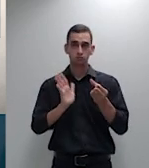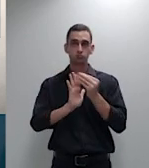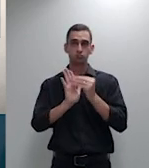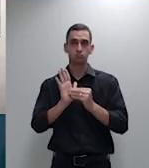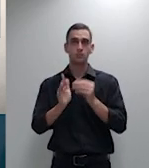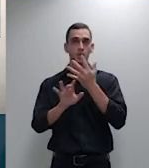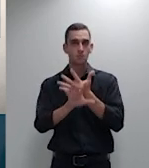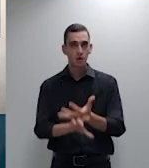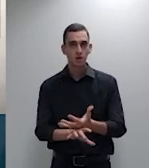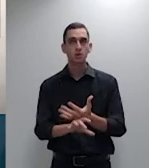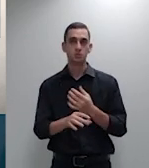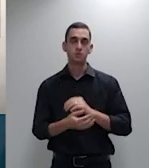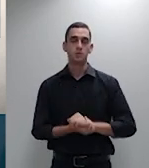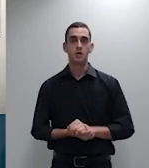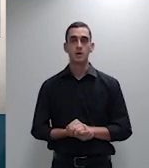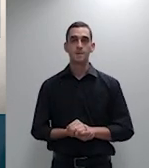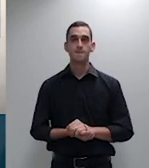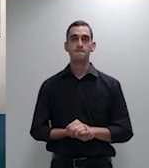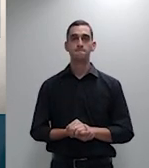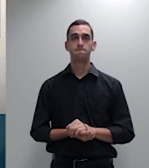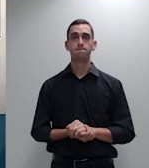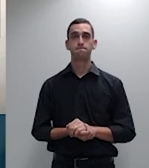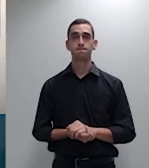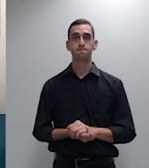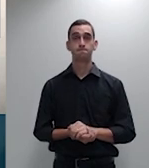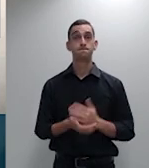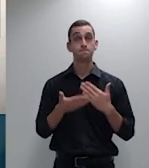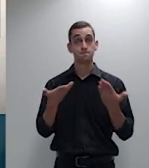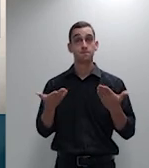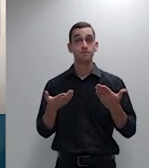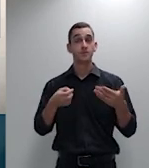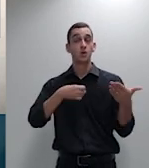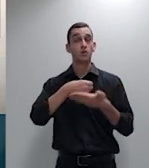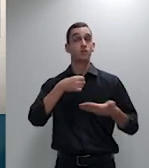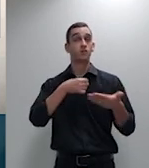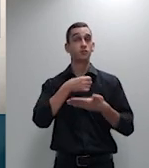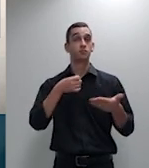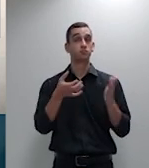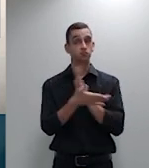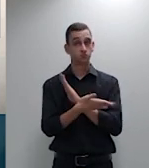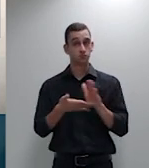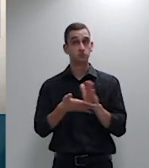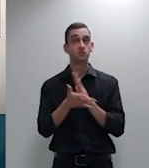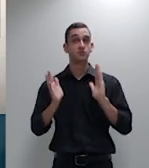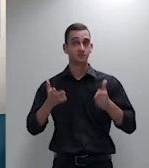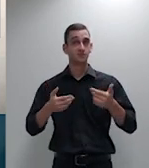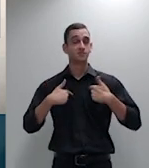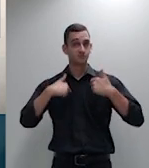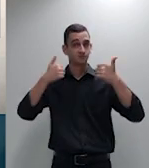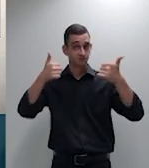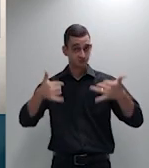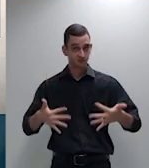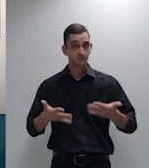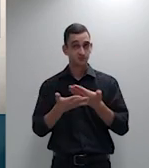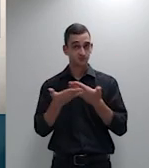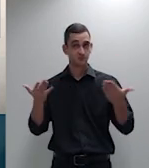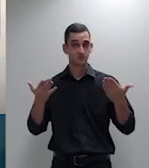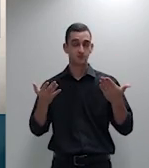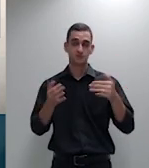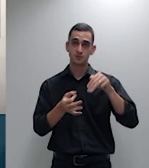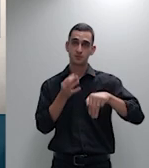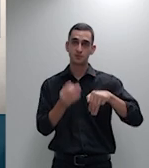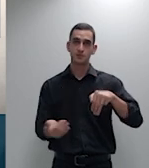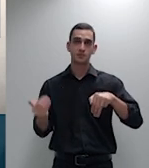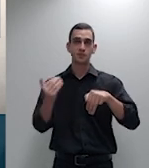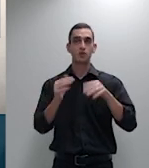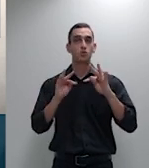nenhum desses fundamentos e por isso se fez questão de reiterá-los eminentes ministros tem divergência